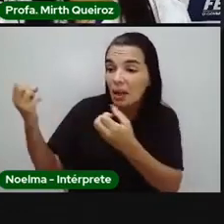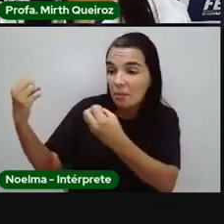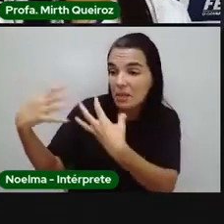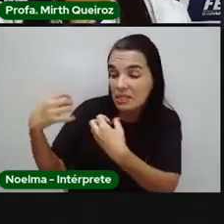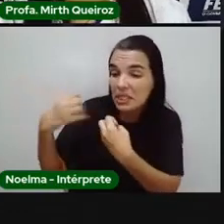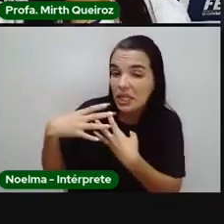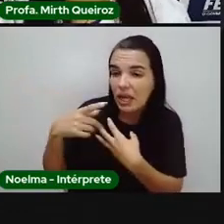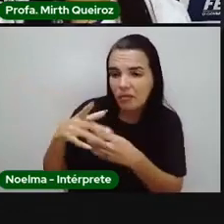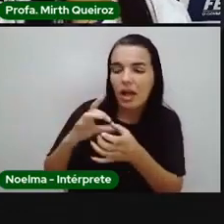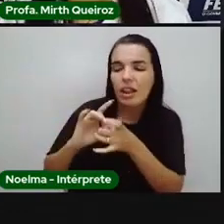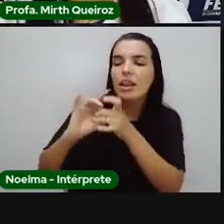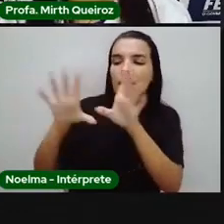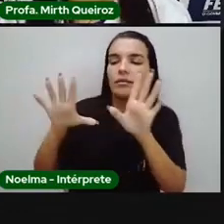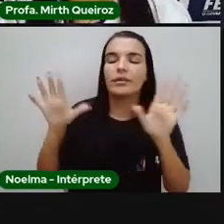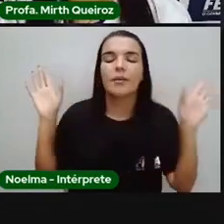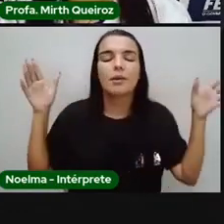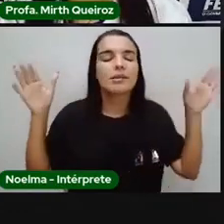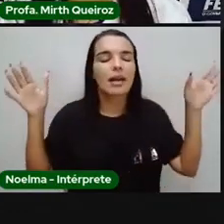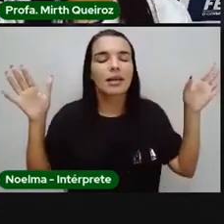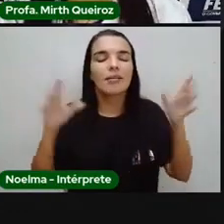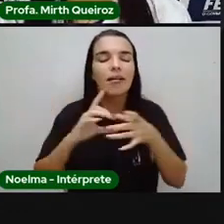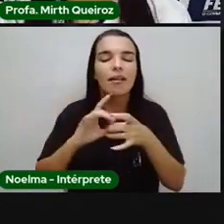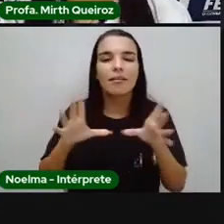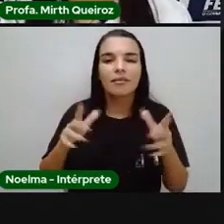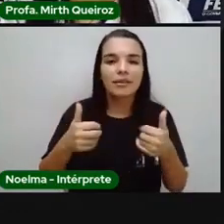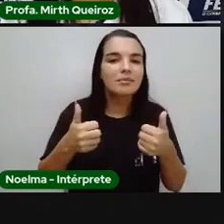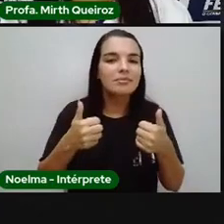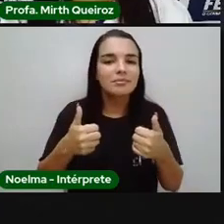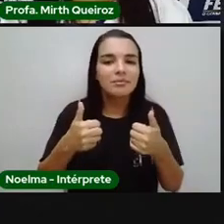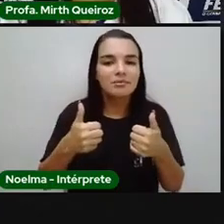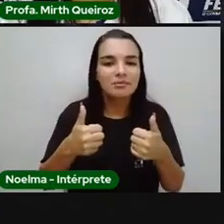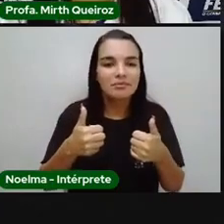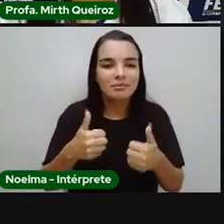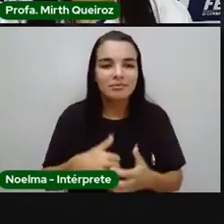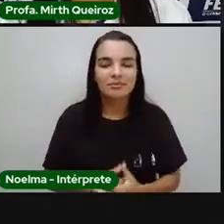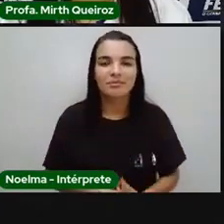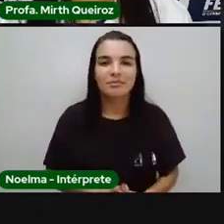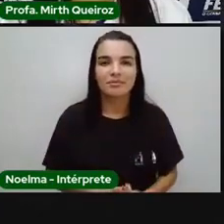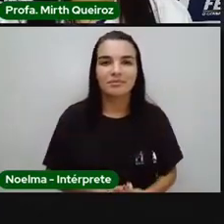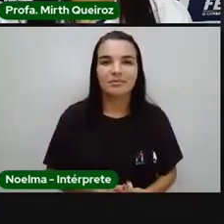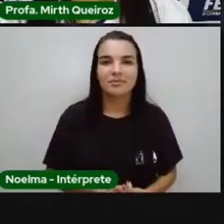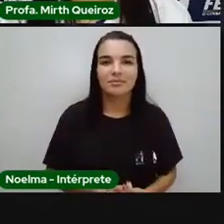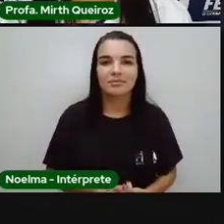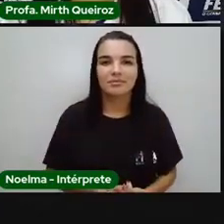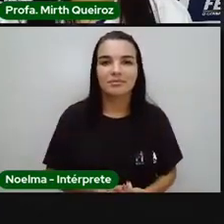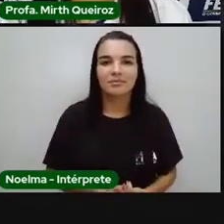vou soltar-te sem demora. Livre para poder voar.